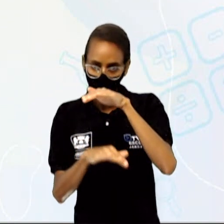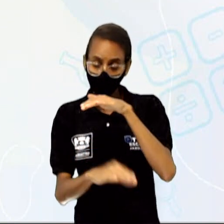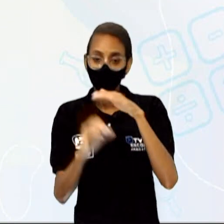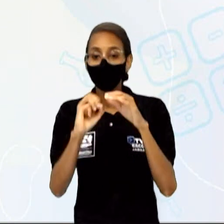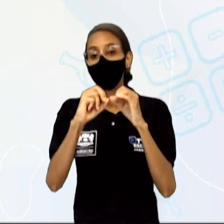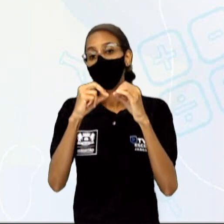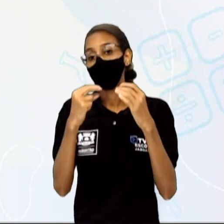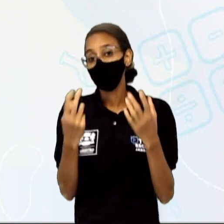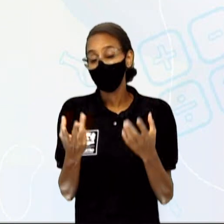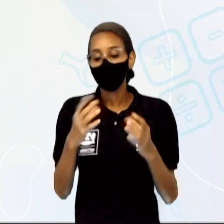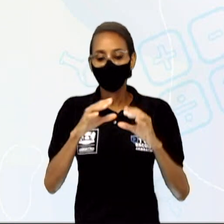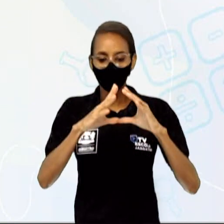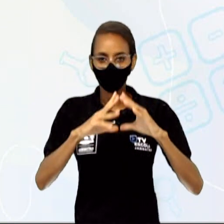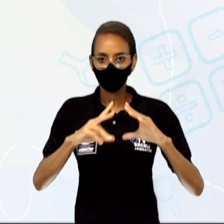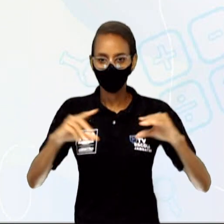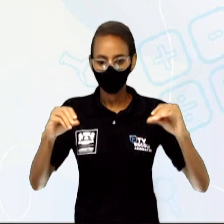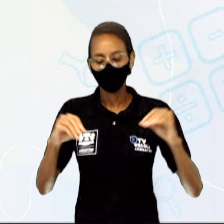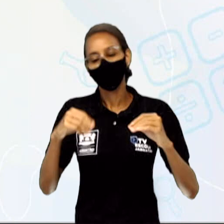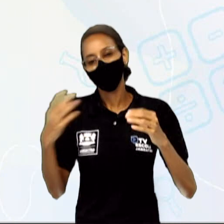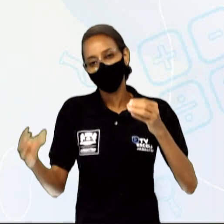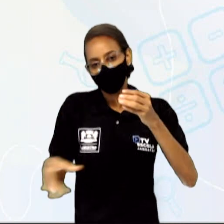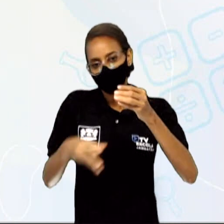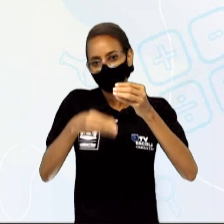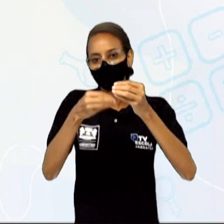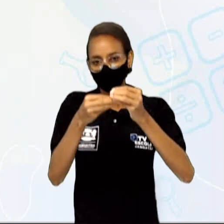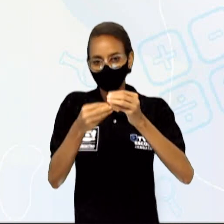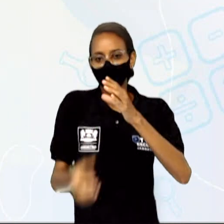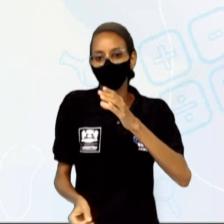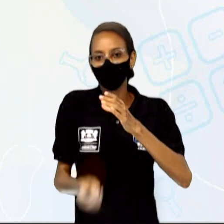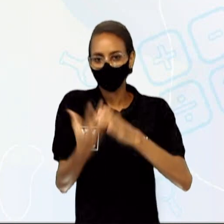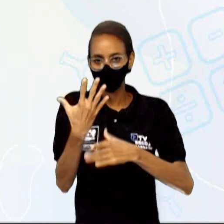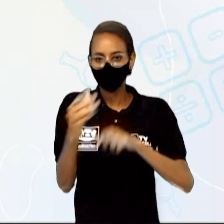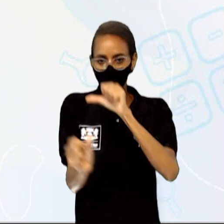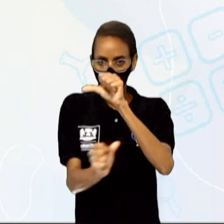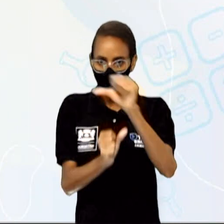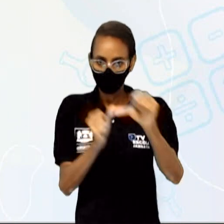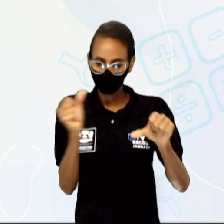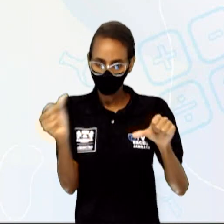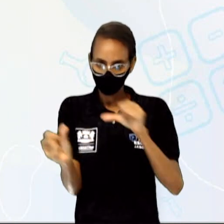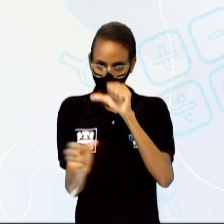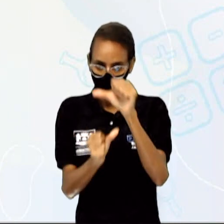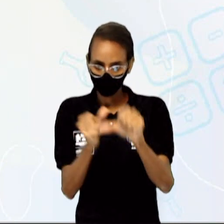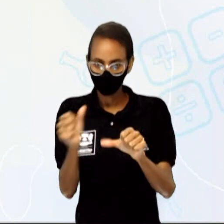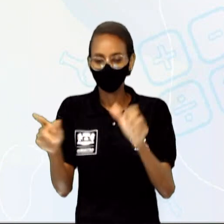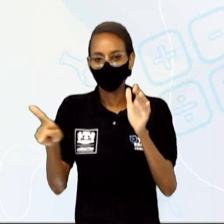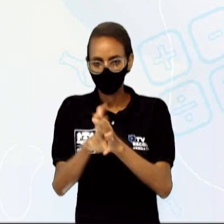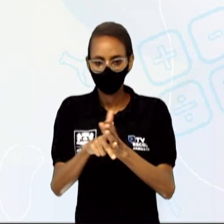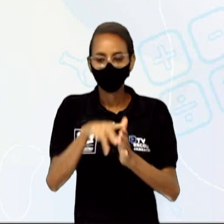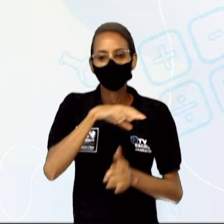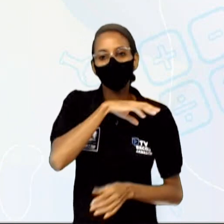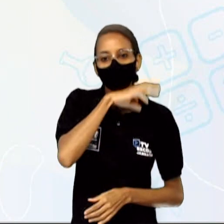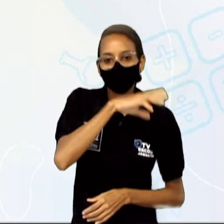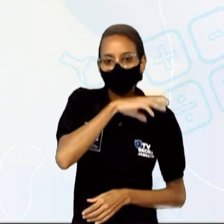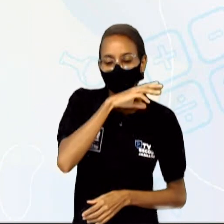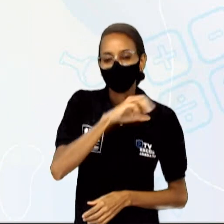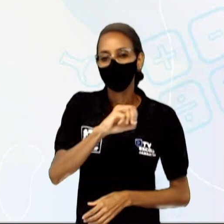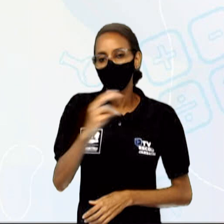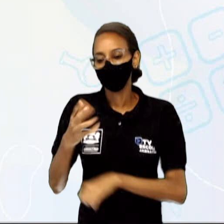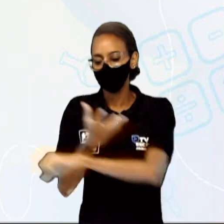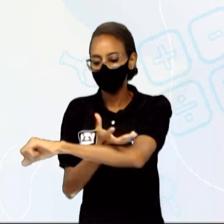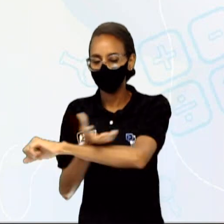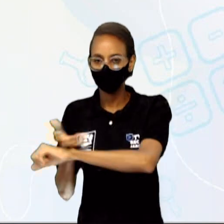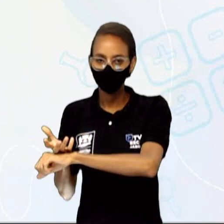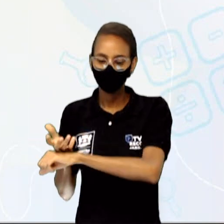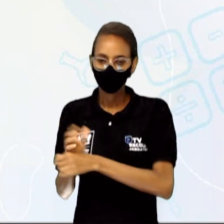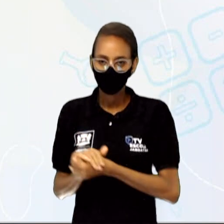-las, fazer com que elas completem a sua produção, a sua transformação. Vai estar presente tanto em células animais como em células vegetais.